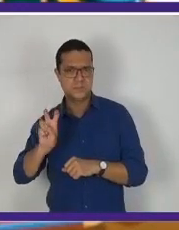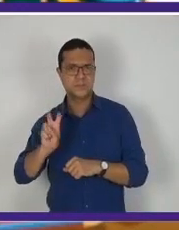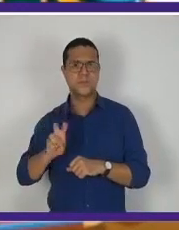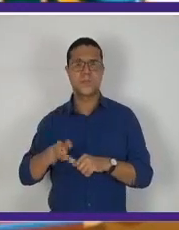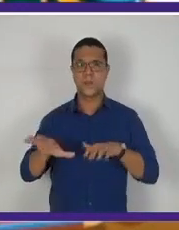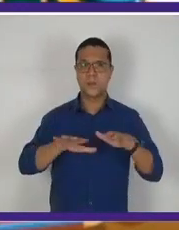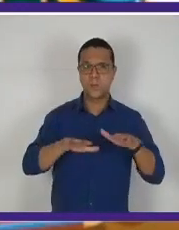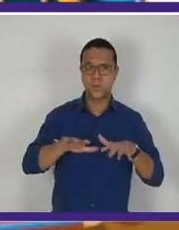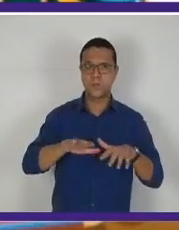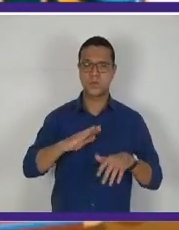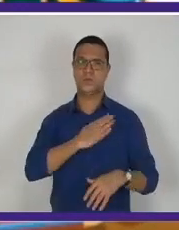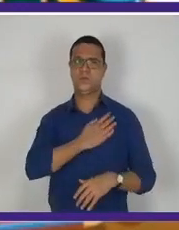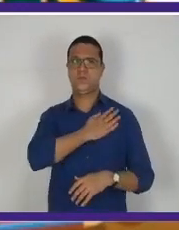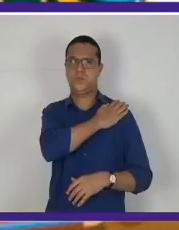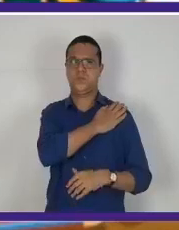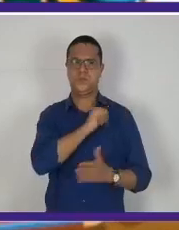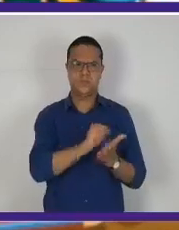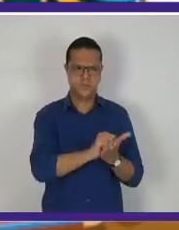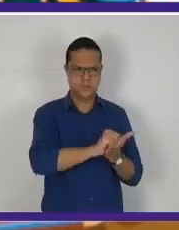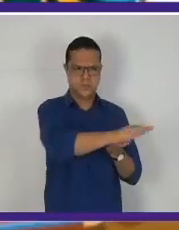generais o tirou do governo.